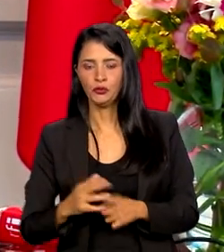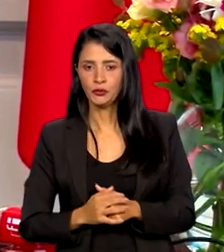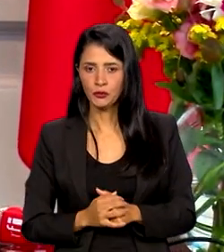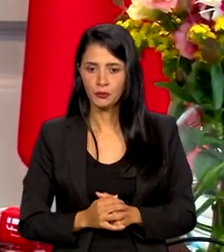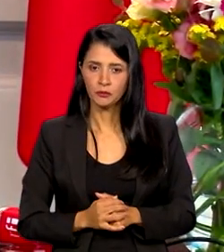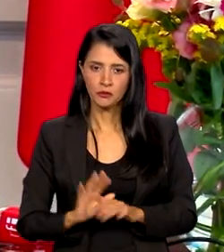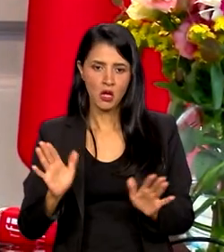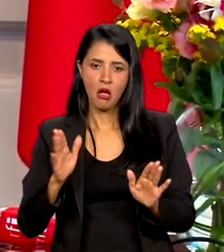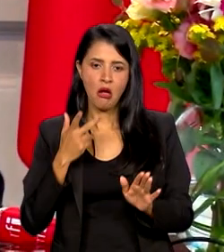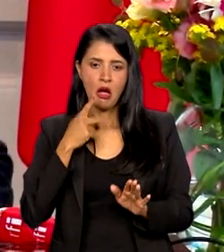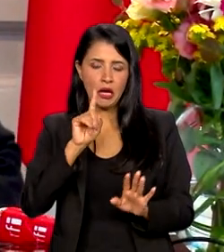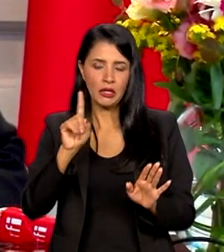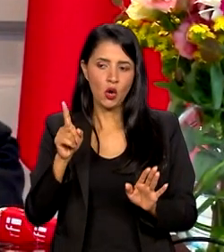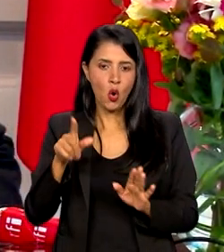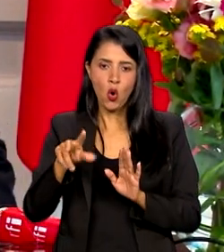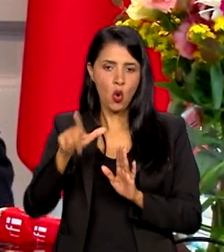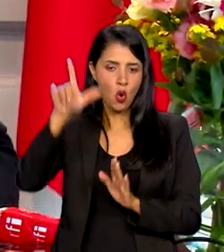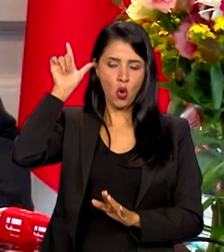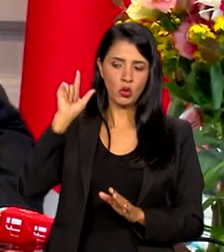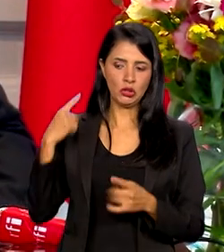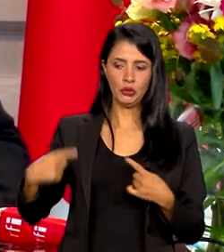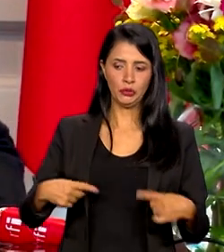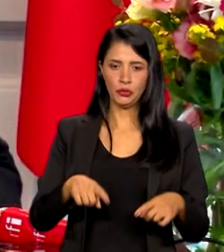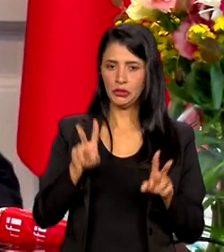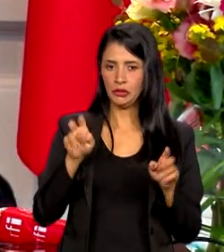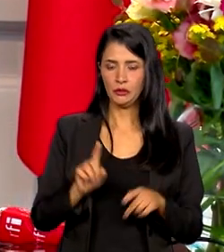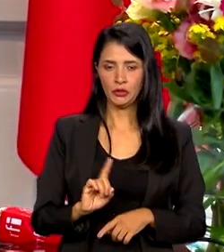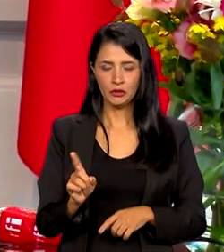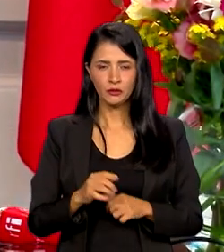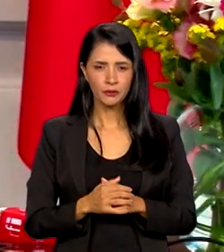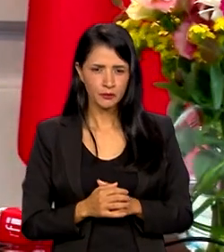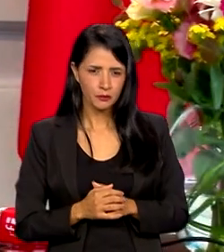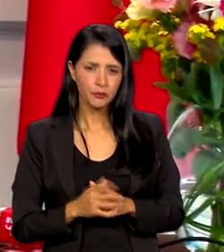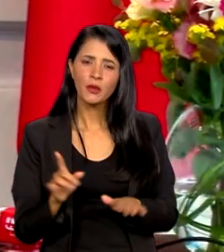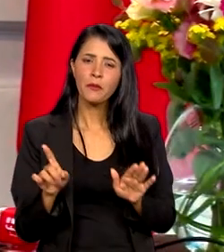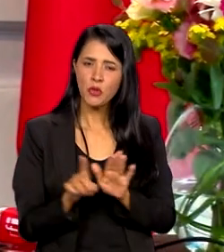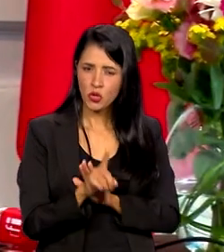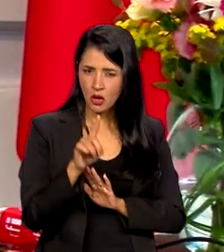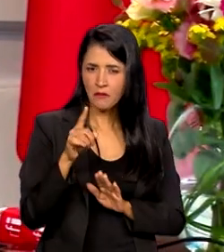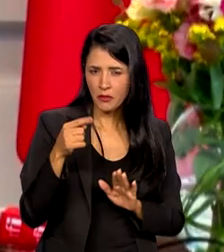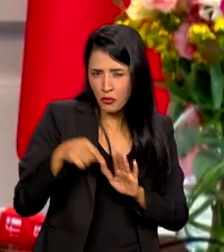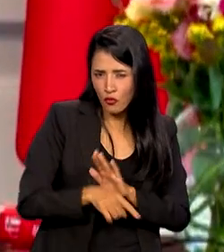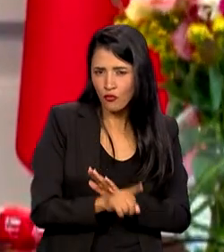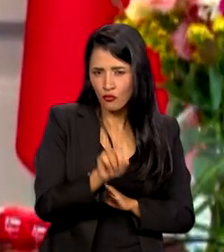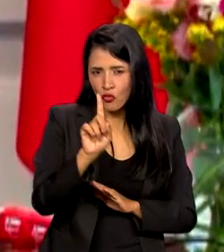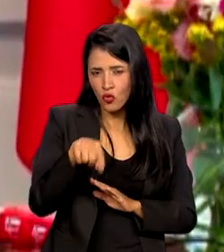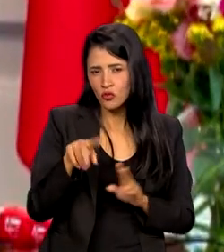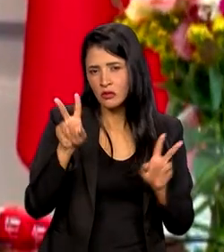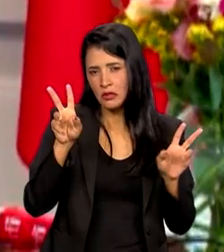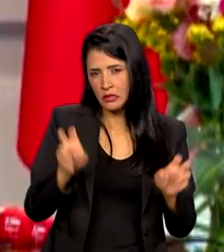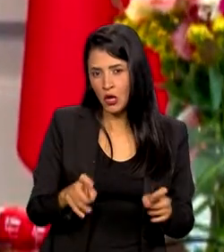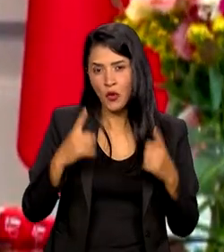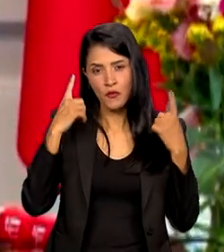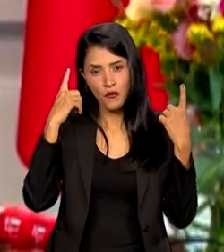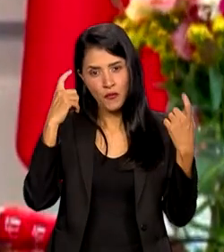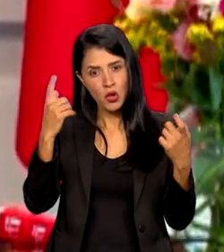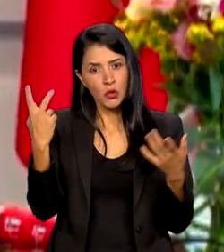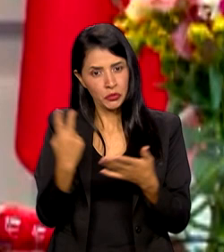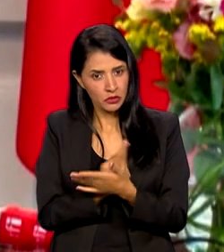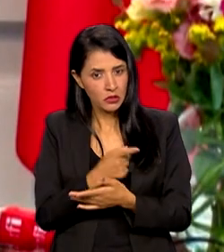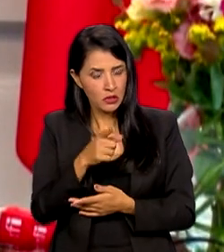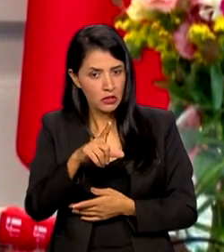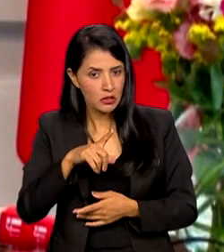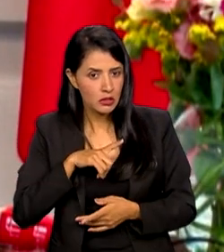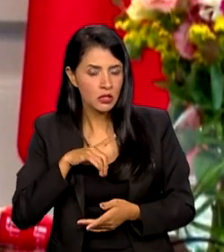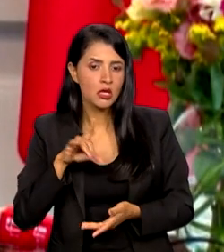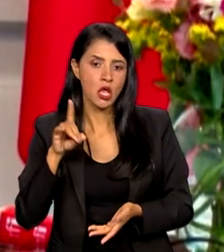Não foi levantado ontem, não. Ela perguntou um aspecto de uma dúvida das escolas, mas eu queria aprofundar mais em relação mesmo à violência. Porque aconteceram casos e realmente viviam, de